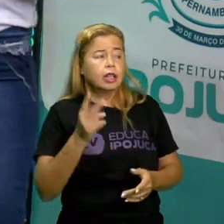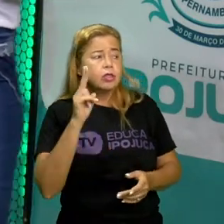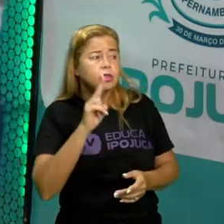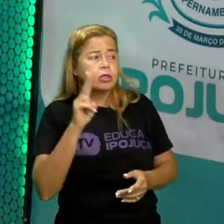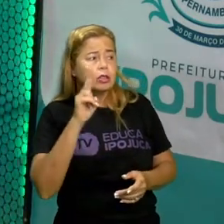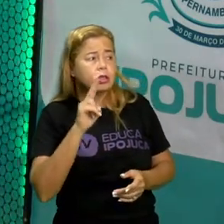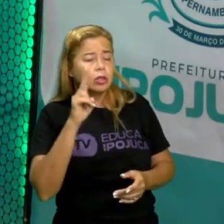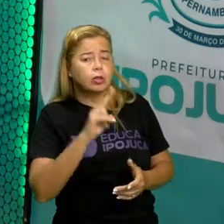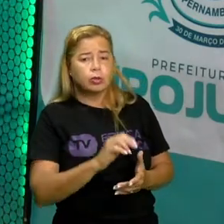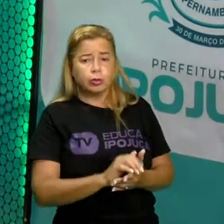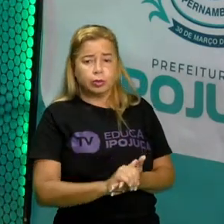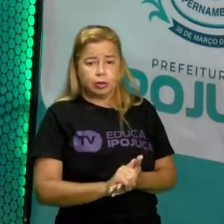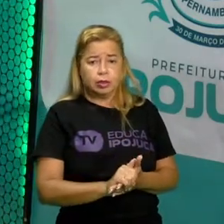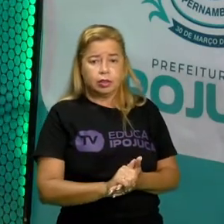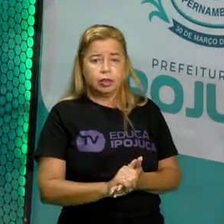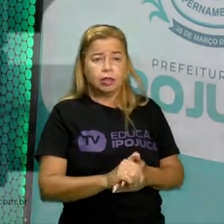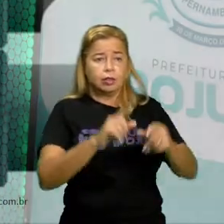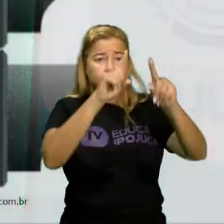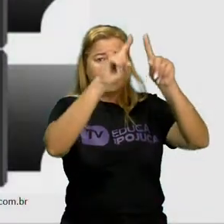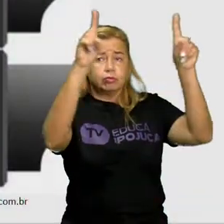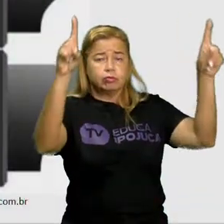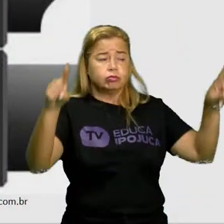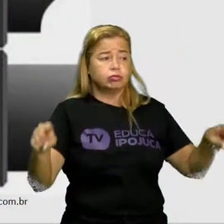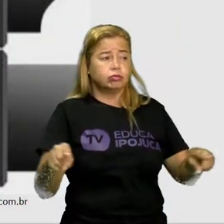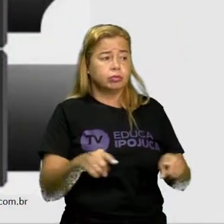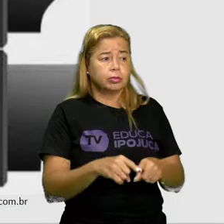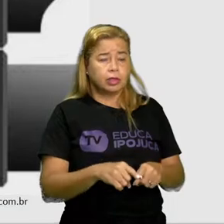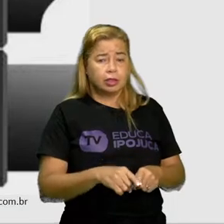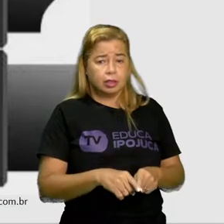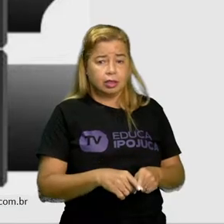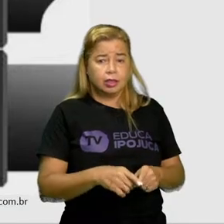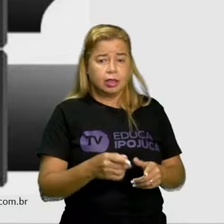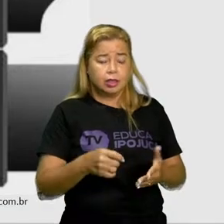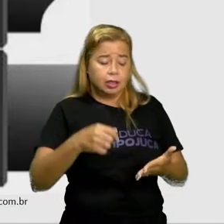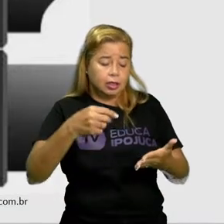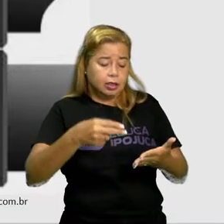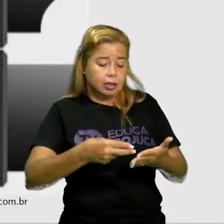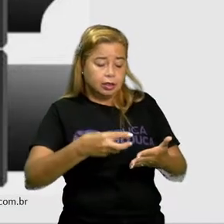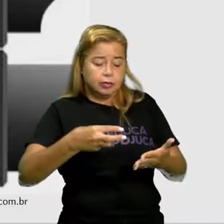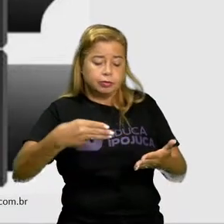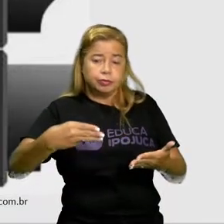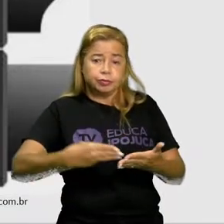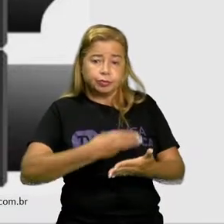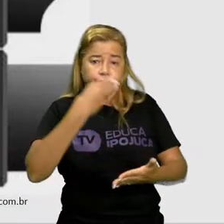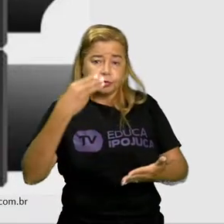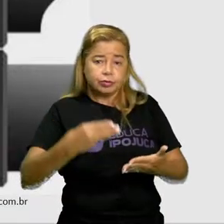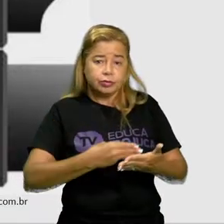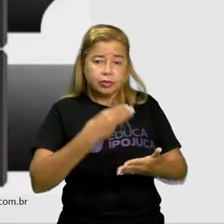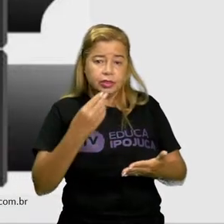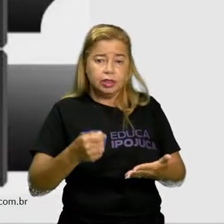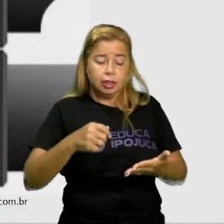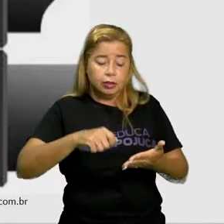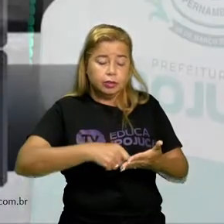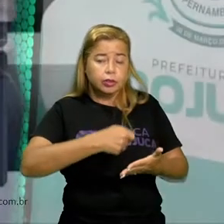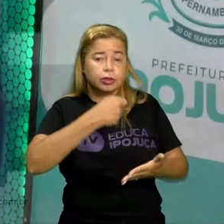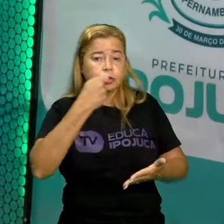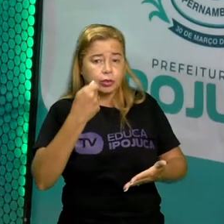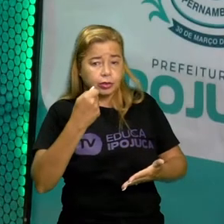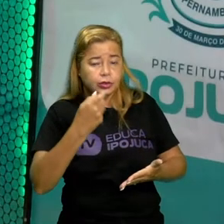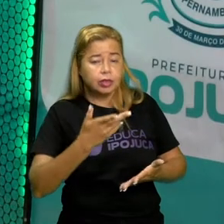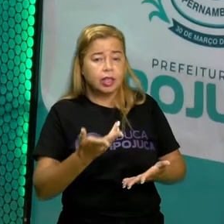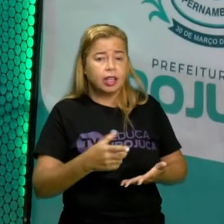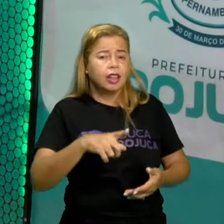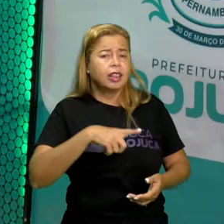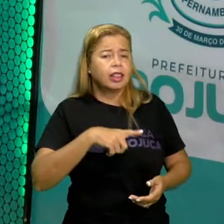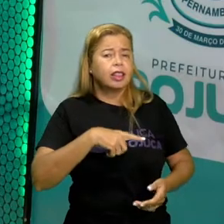depara com uma placa que temos é o garfo e uma colher nos dá ideia de que? de que ali próximo a